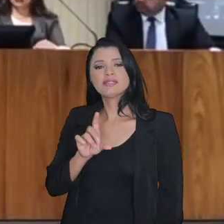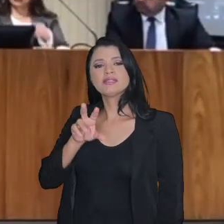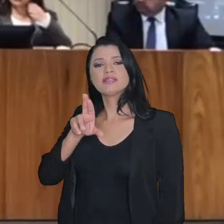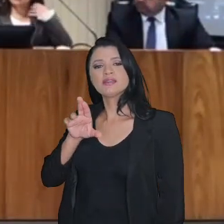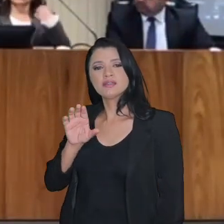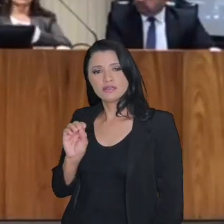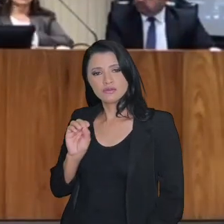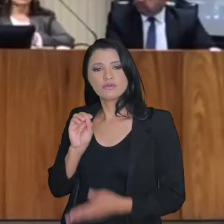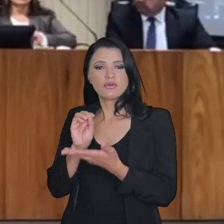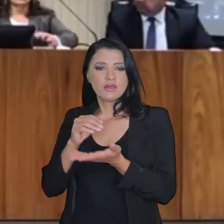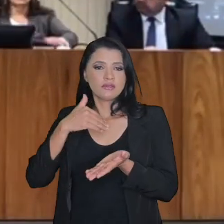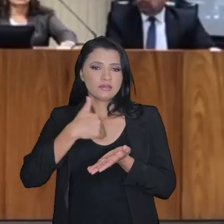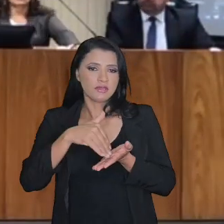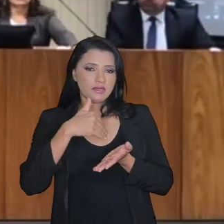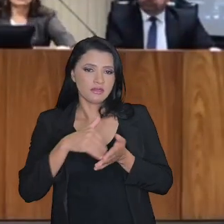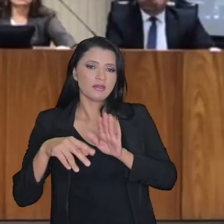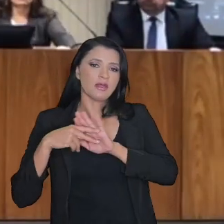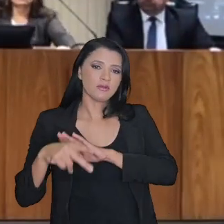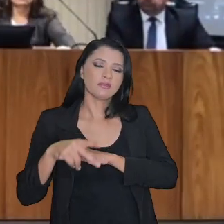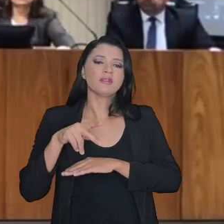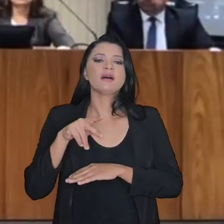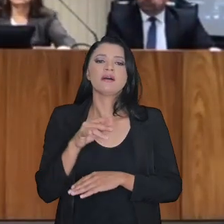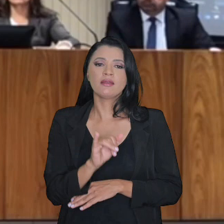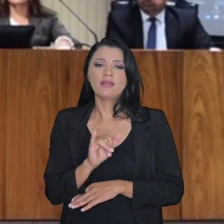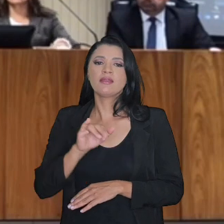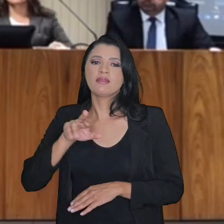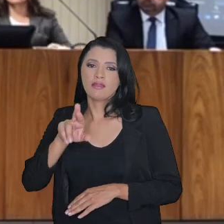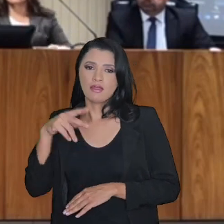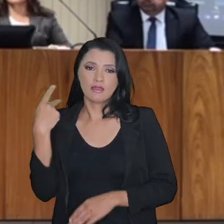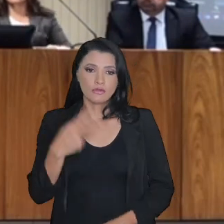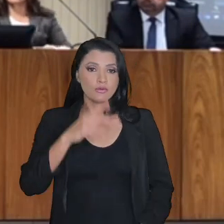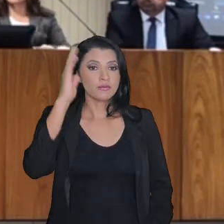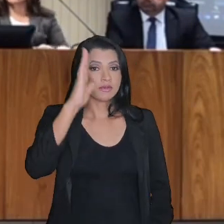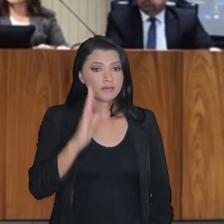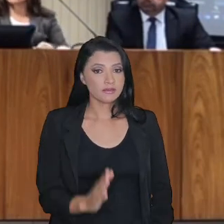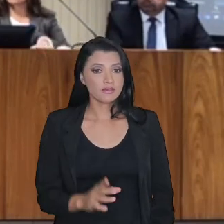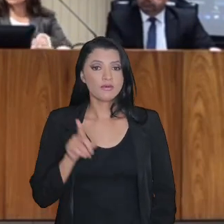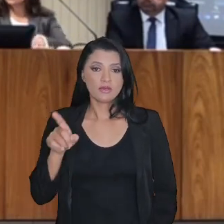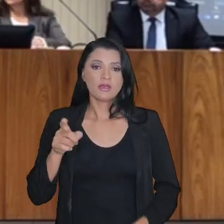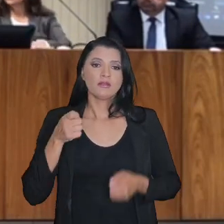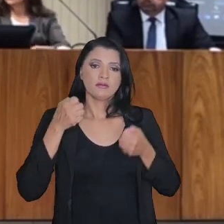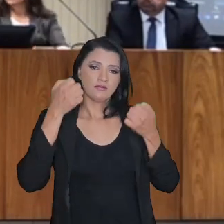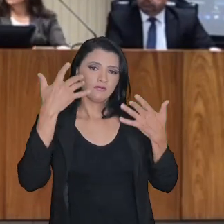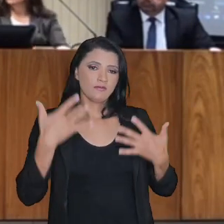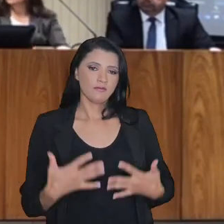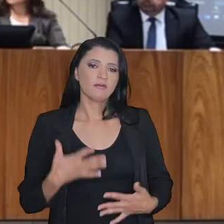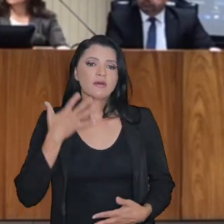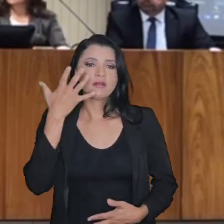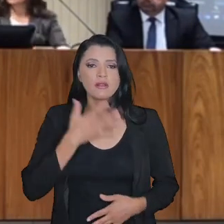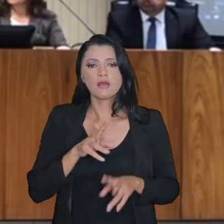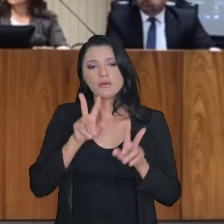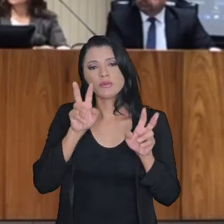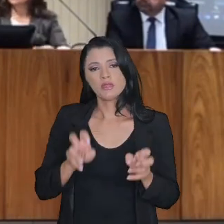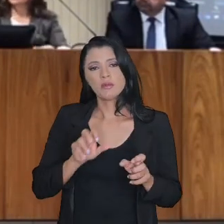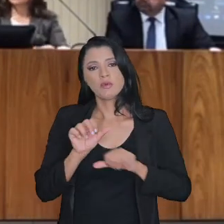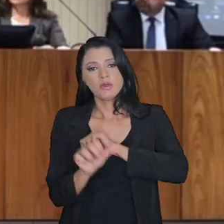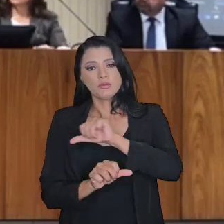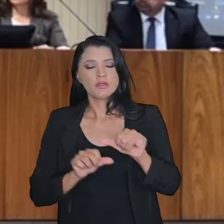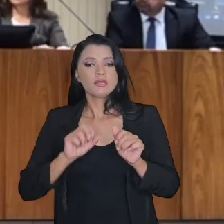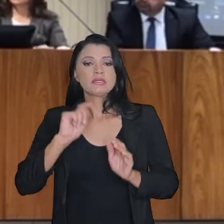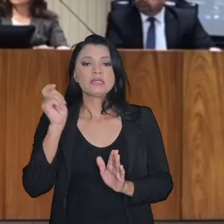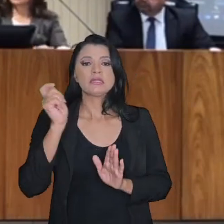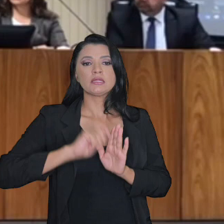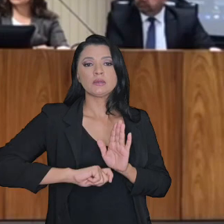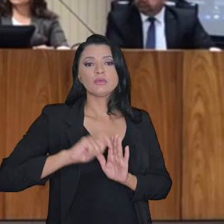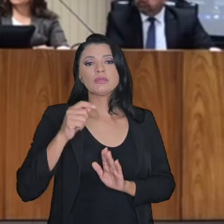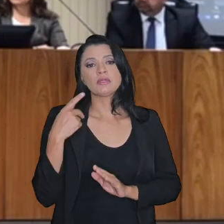da Receita Federal do Brasil, ele falará sobre o tema transação tributária no contencioso administrativo